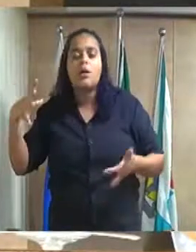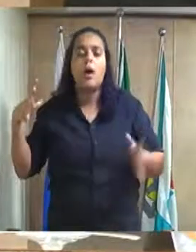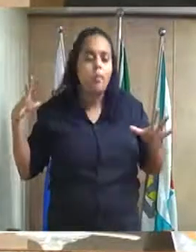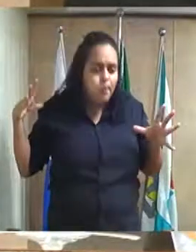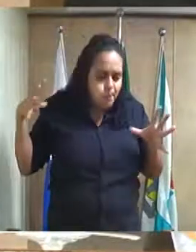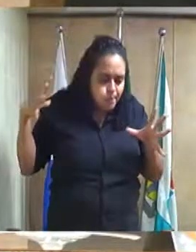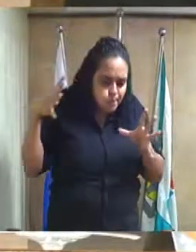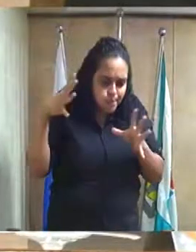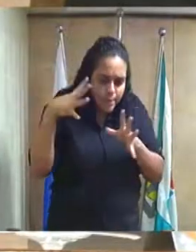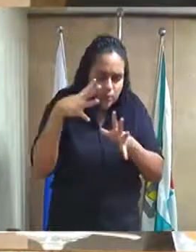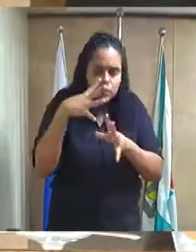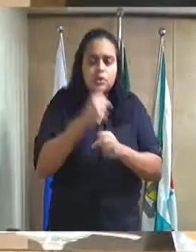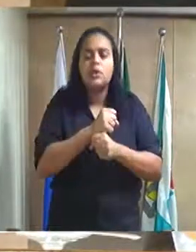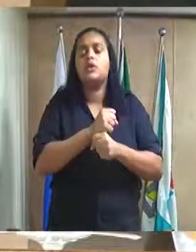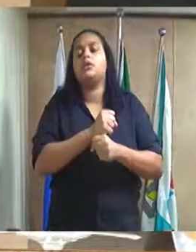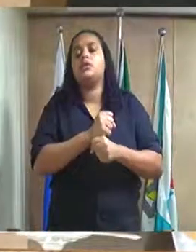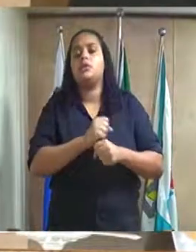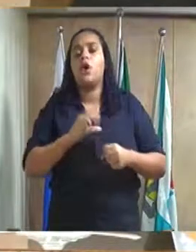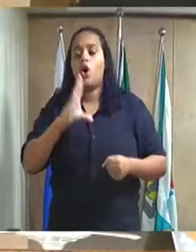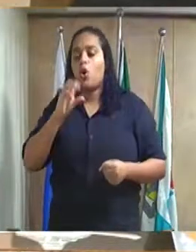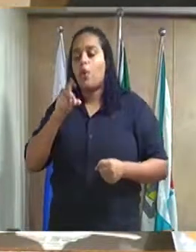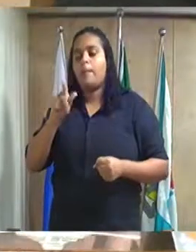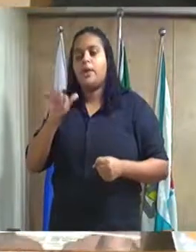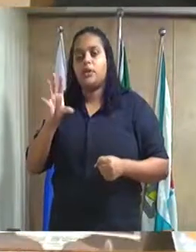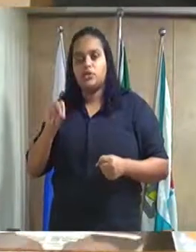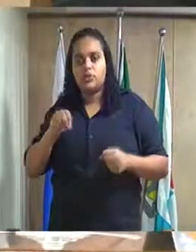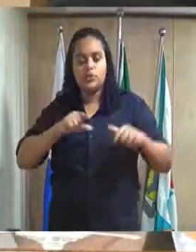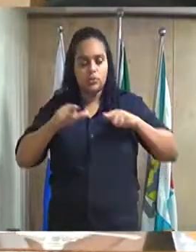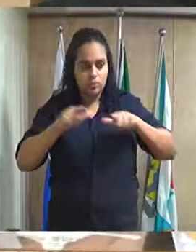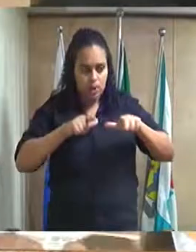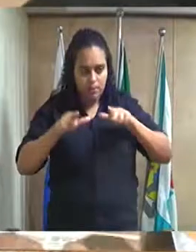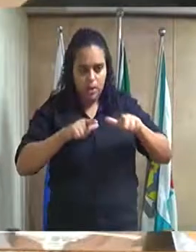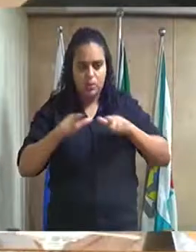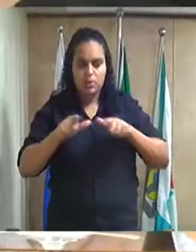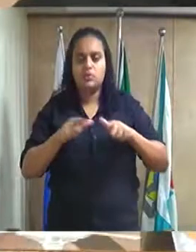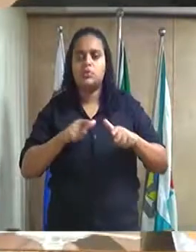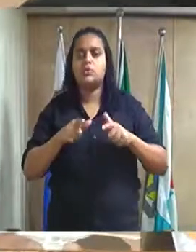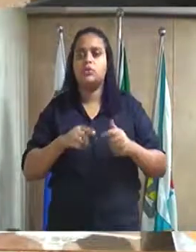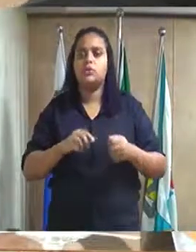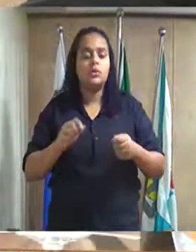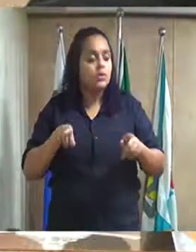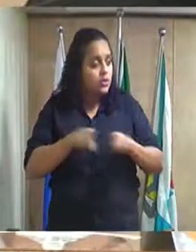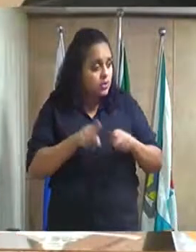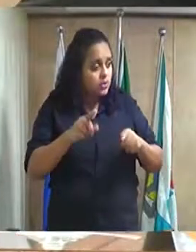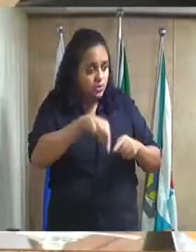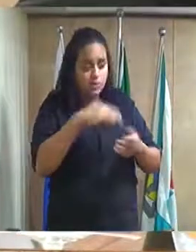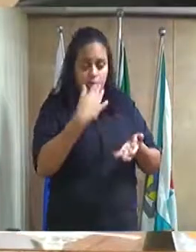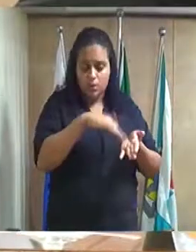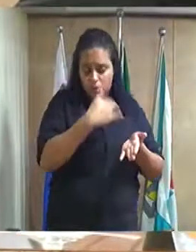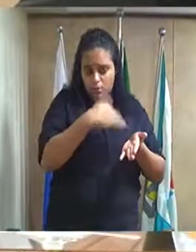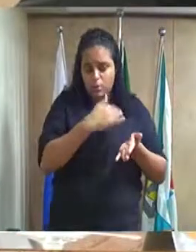contratado com cooperativa de serviços para o fornecimento de cooperados à esta secretaria.